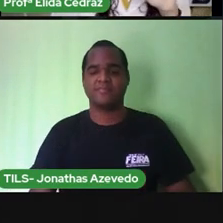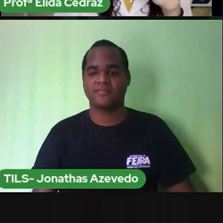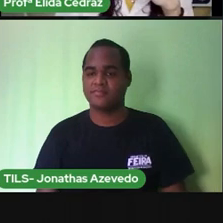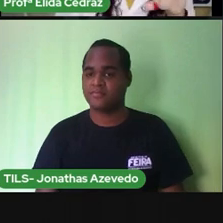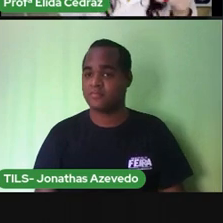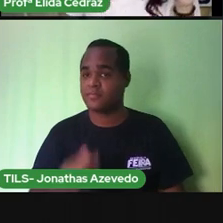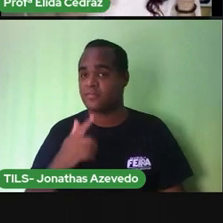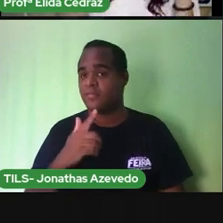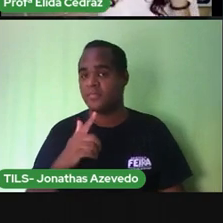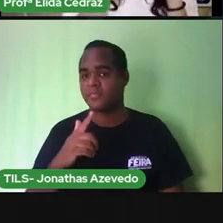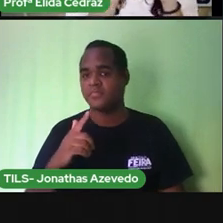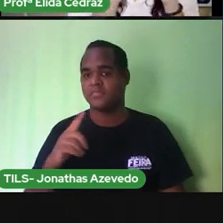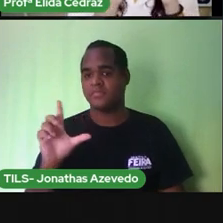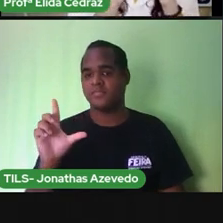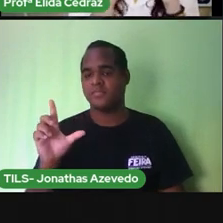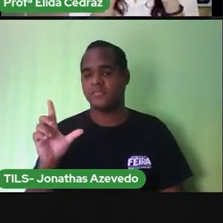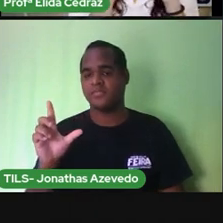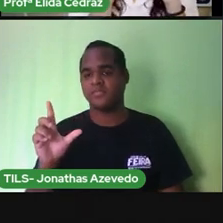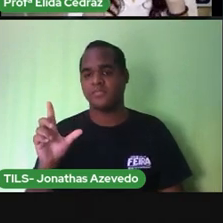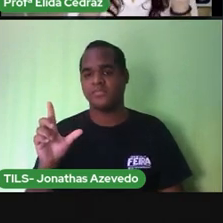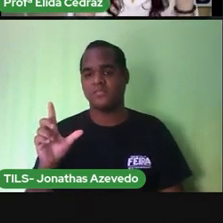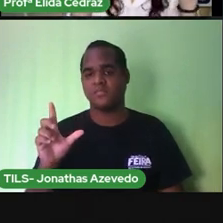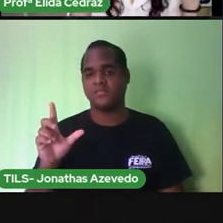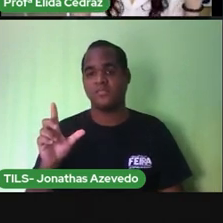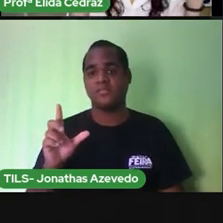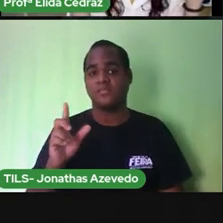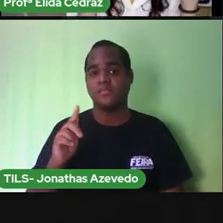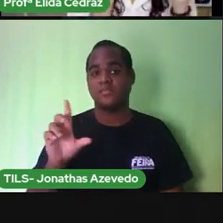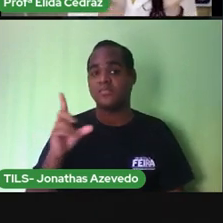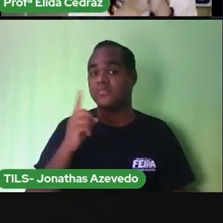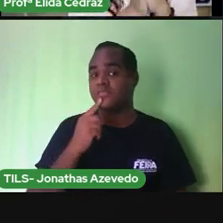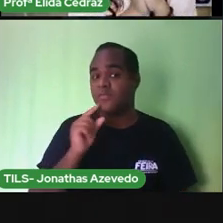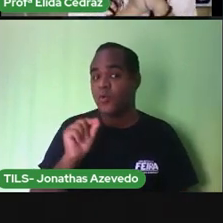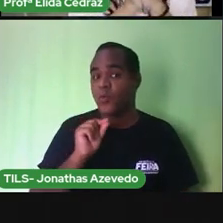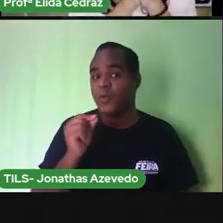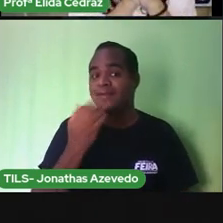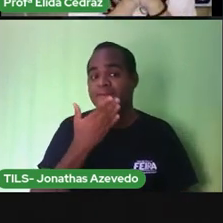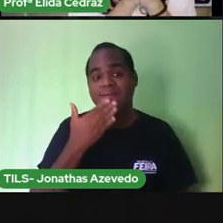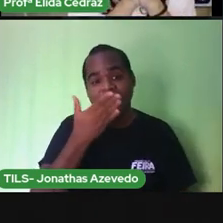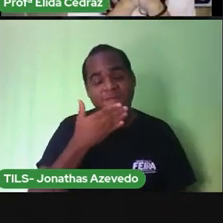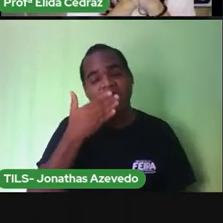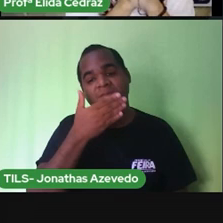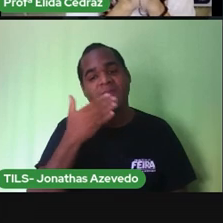agora que todo mundo gosta. Levanta a mão aí quem gosta de comer doce.